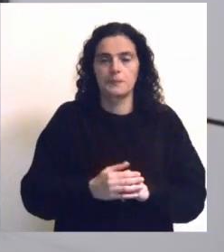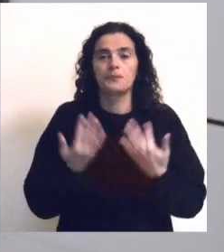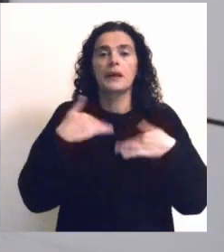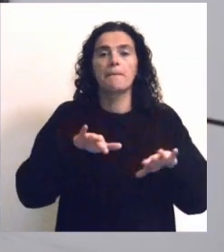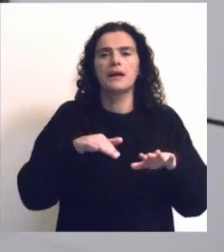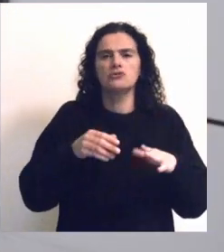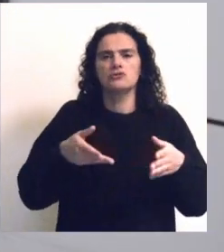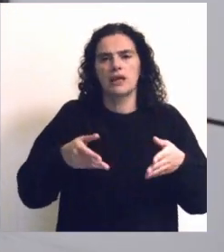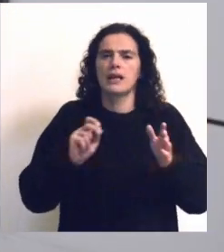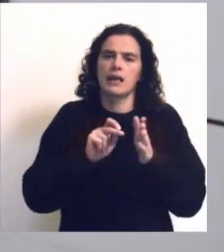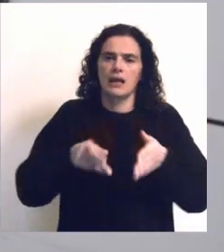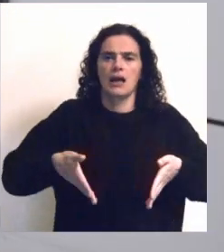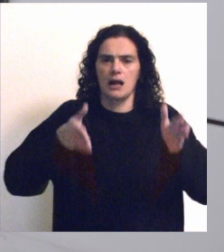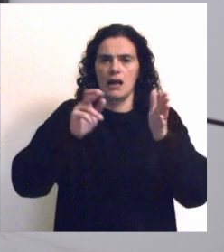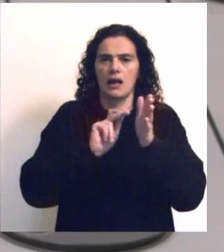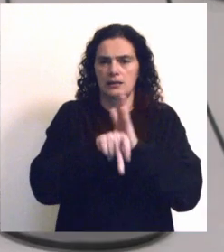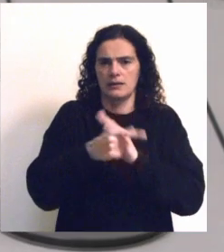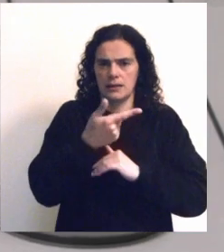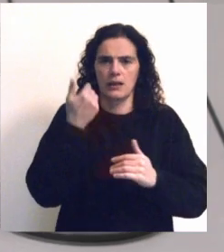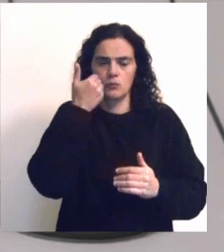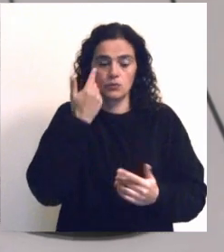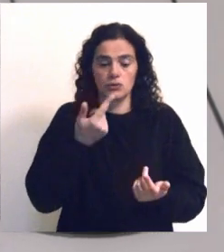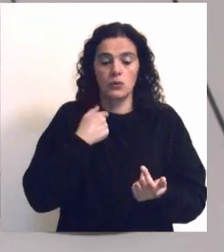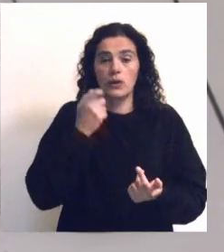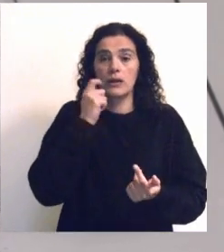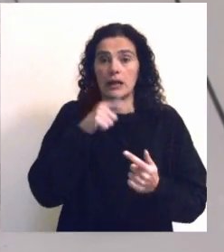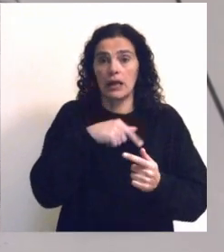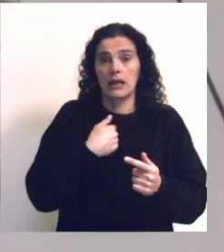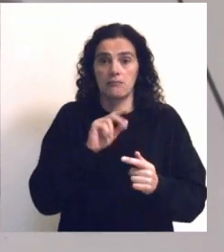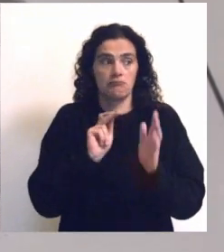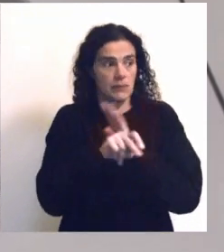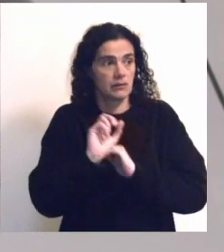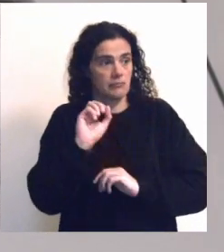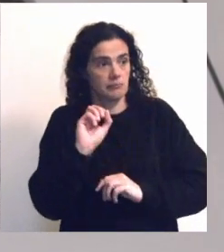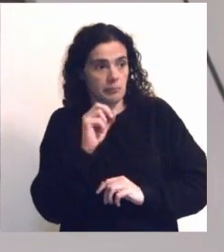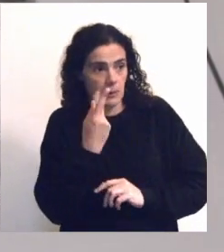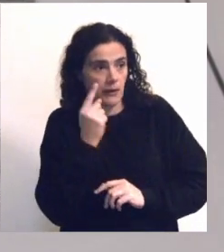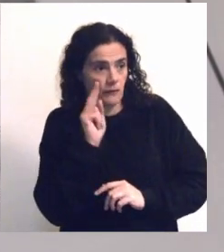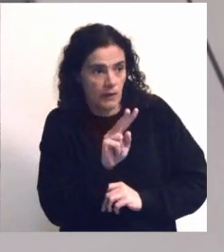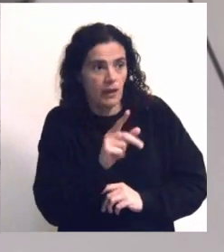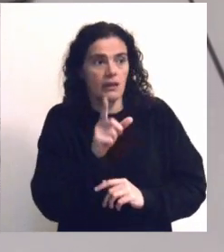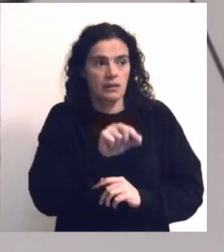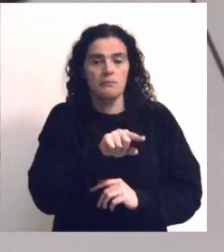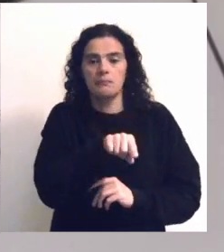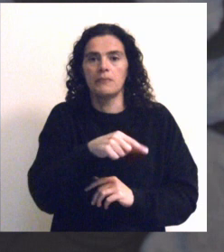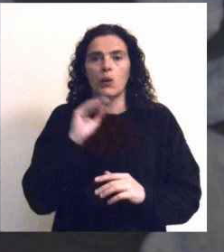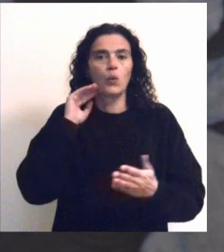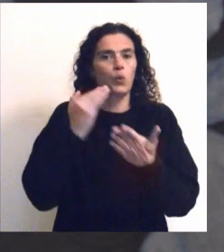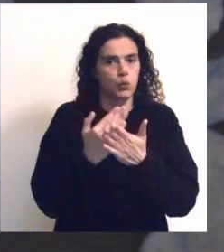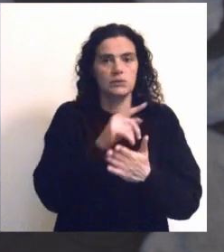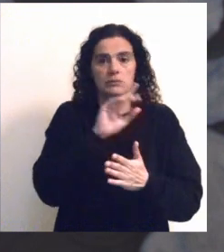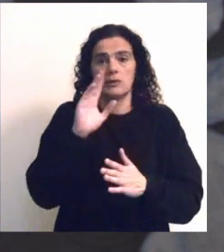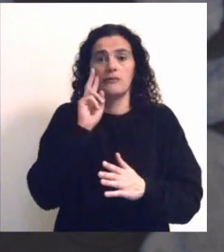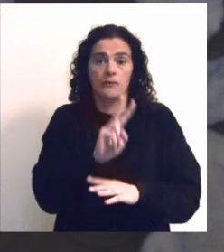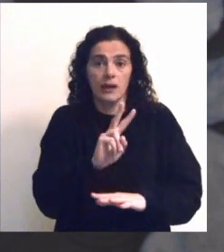mas no ato do museu. A obra que quem entra no museu vê em primeiro lugar, e que será também